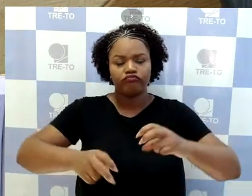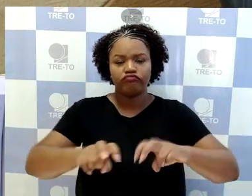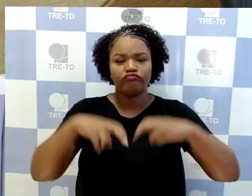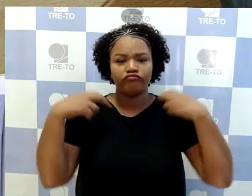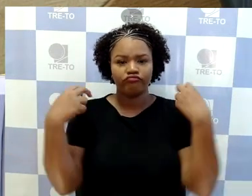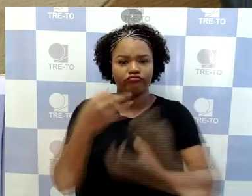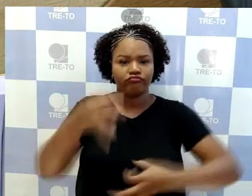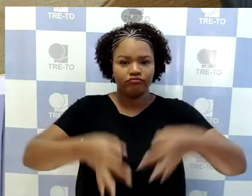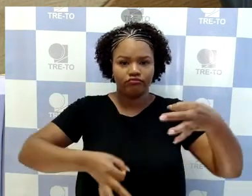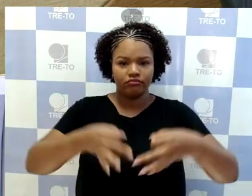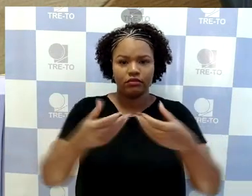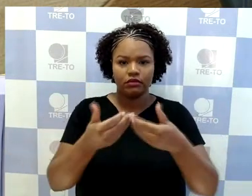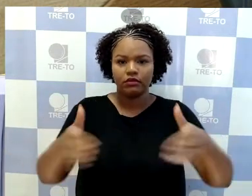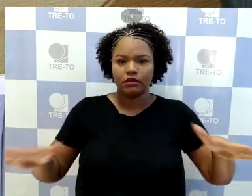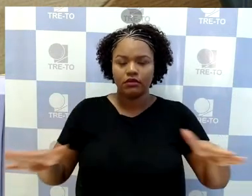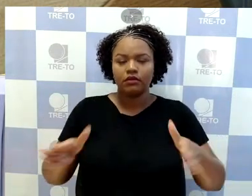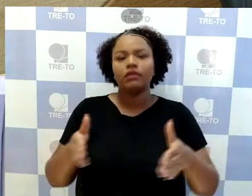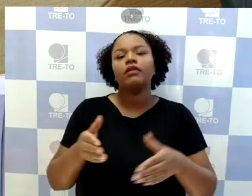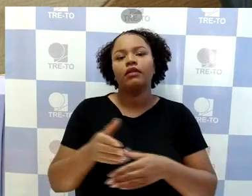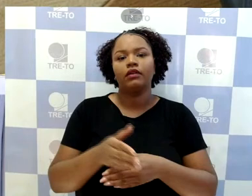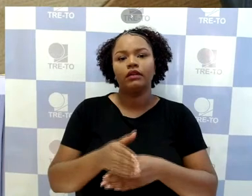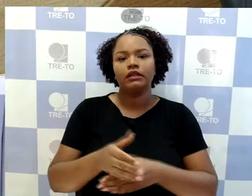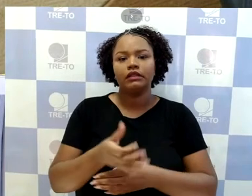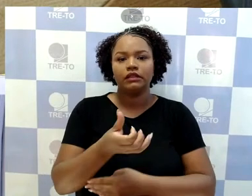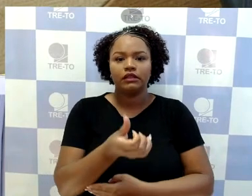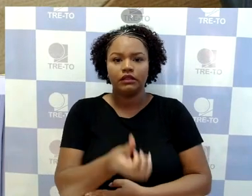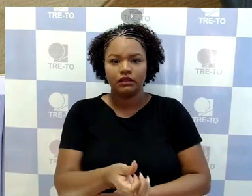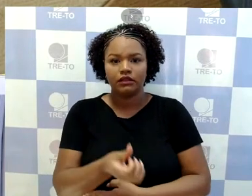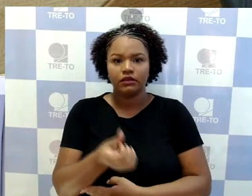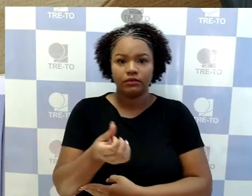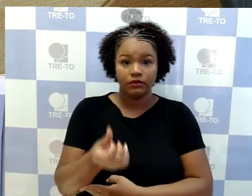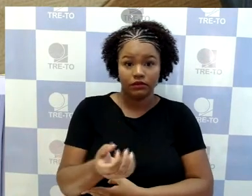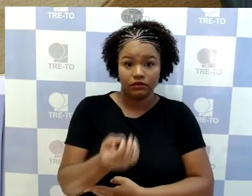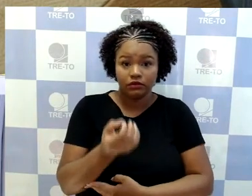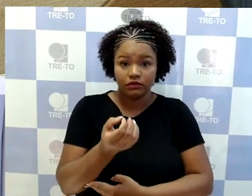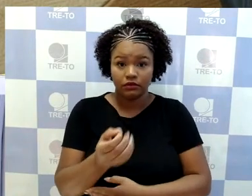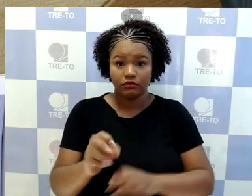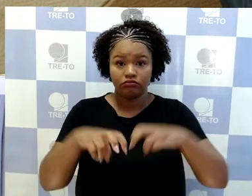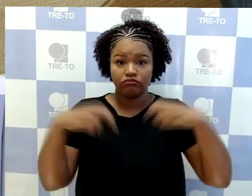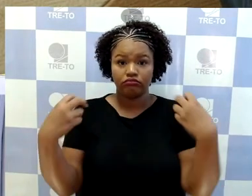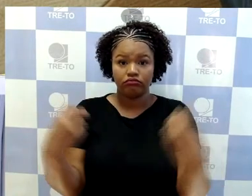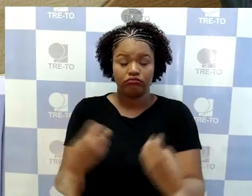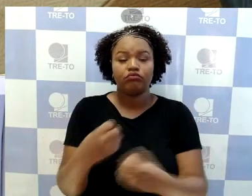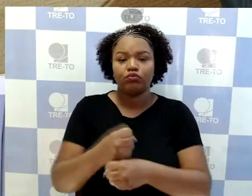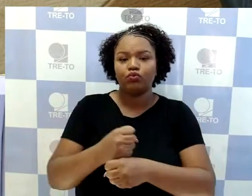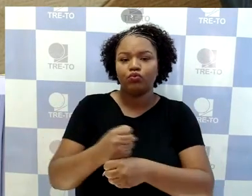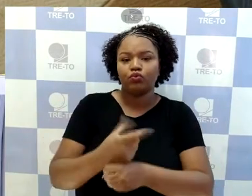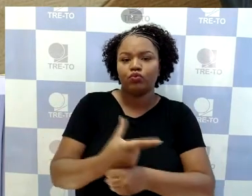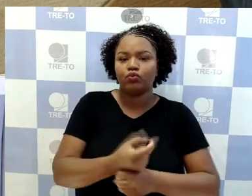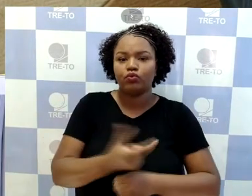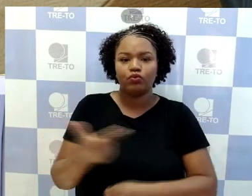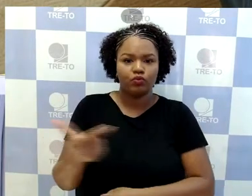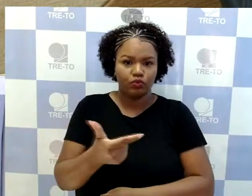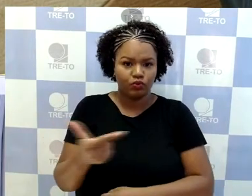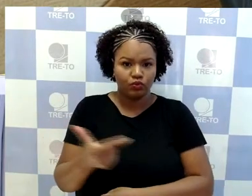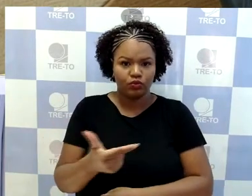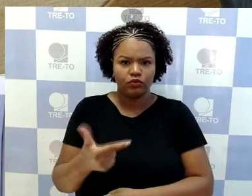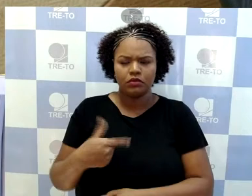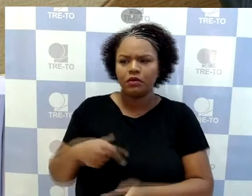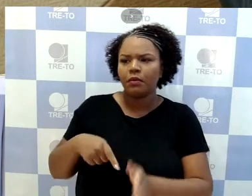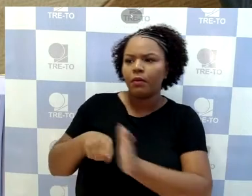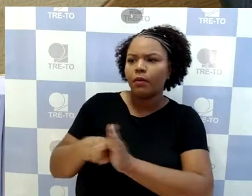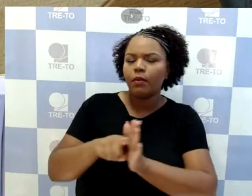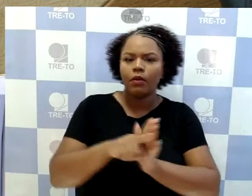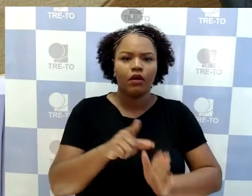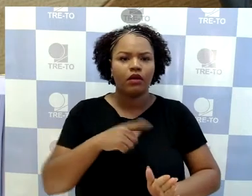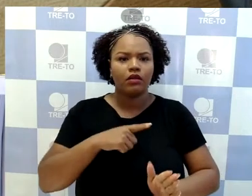63ª sessão do ano de 2022. Indaga, pares, se há alguma observação em relação à ata da